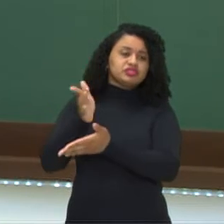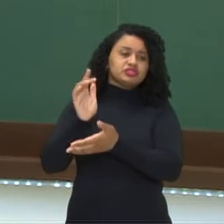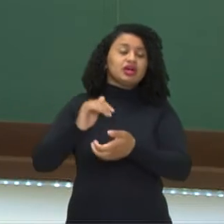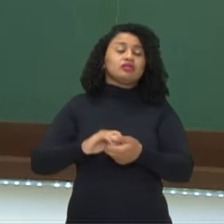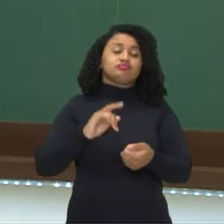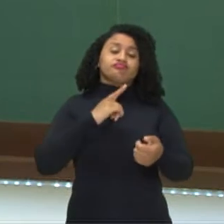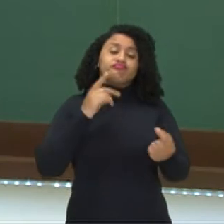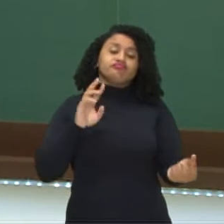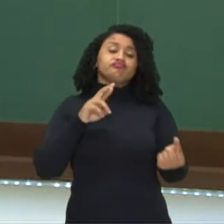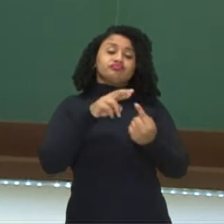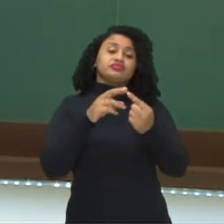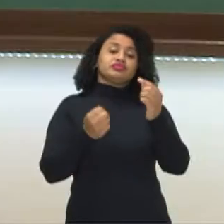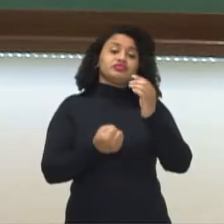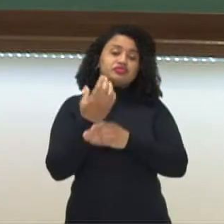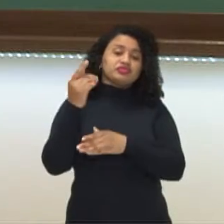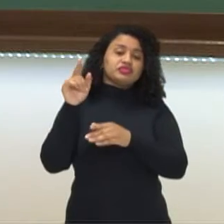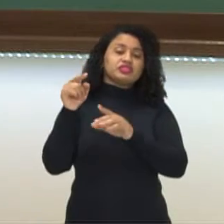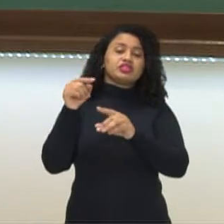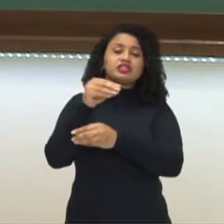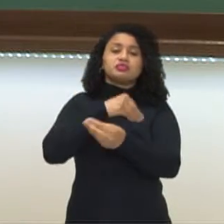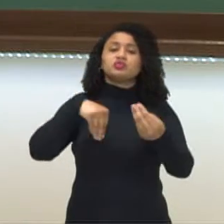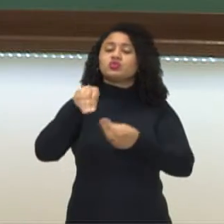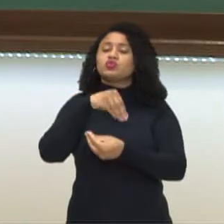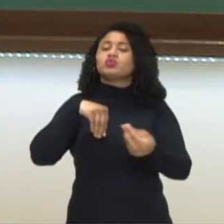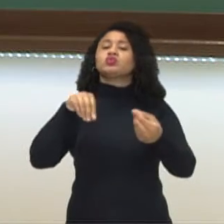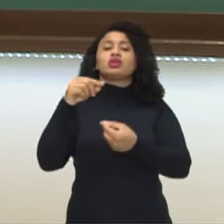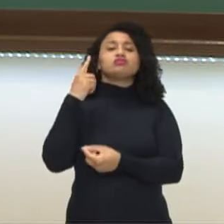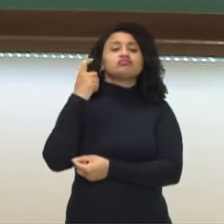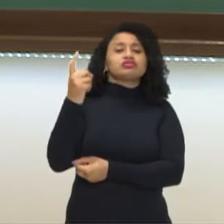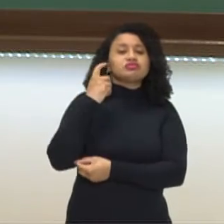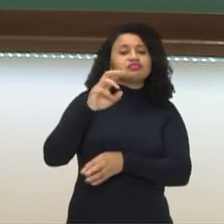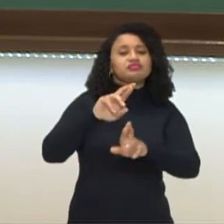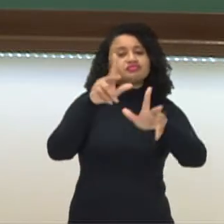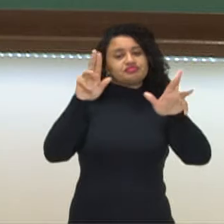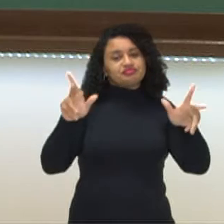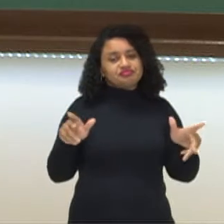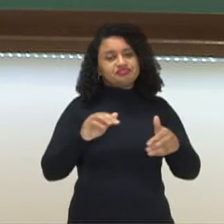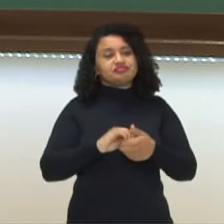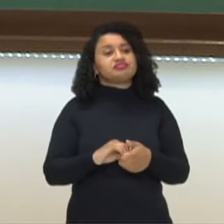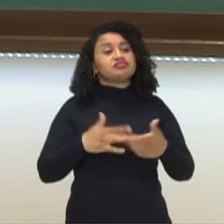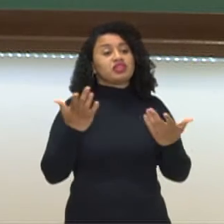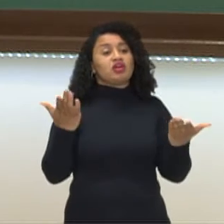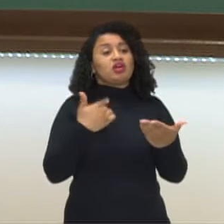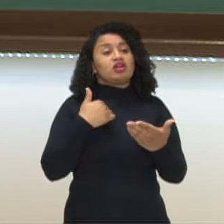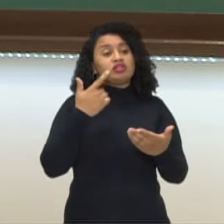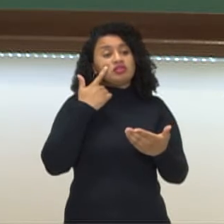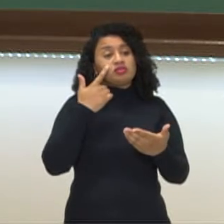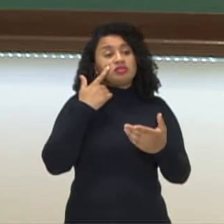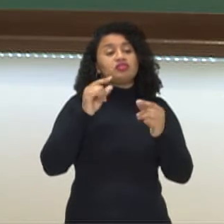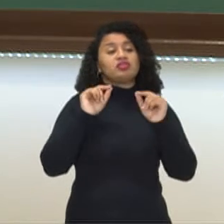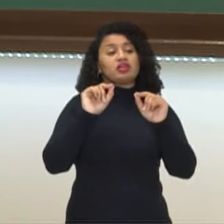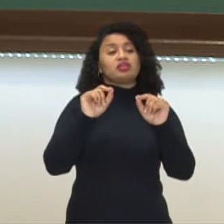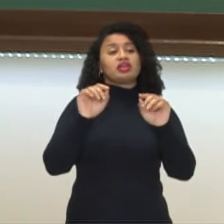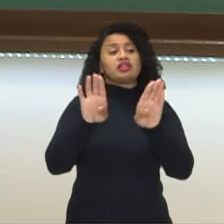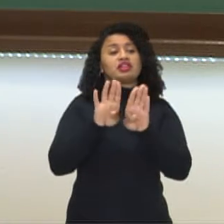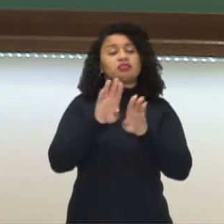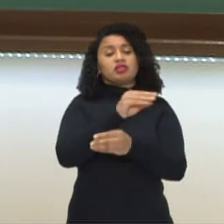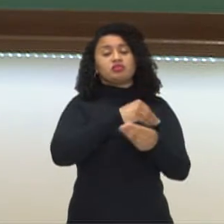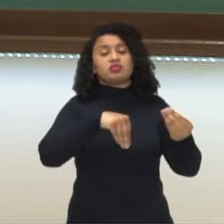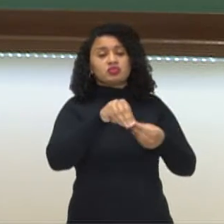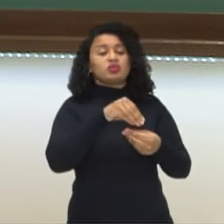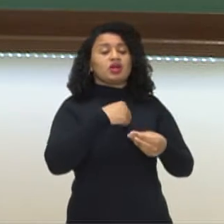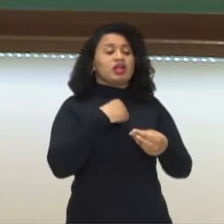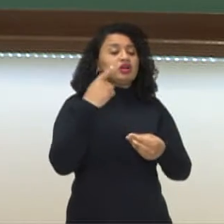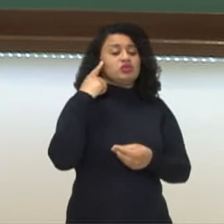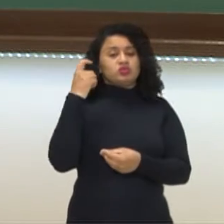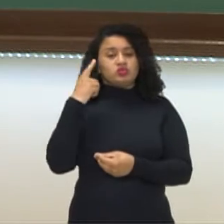criando o Manguebit, que é essa mistura de sons diferentes. A gente vai ver aqui, ó, mistura também, além dos